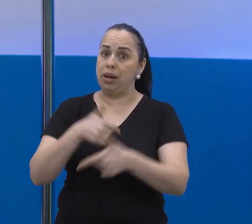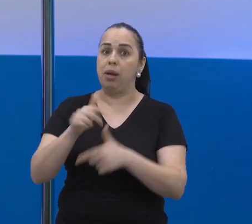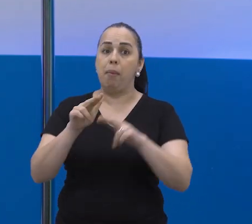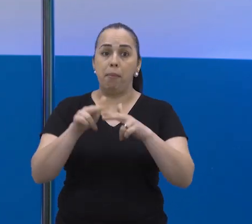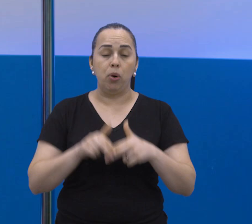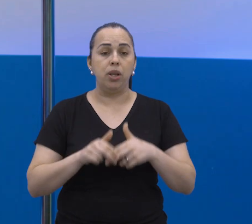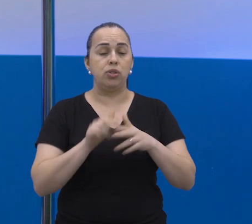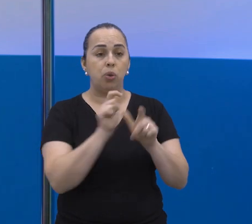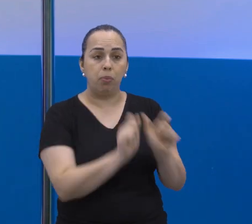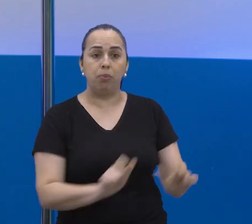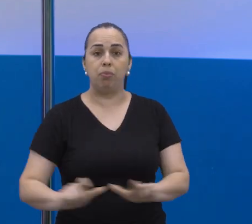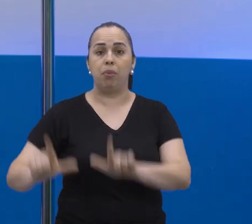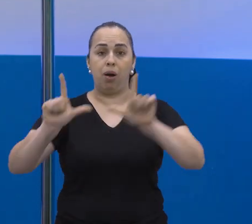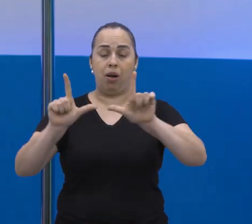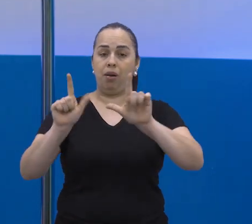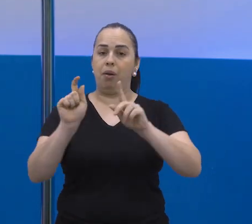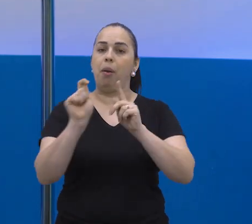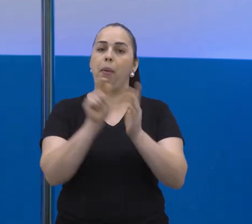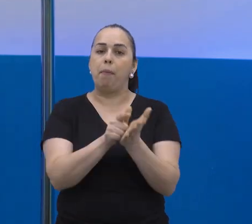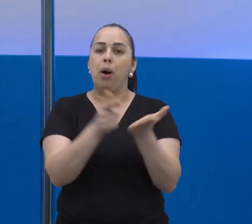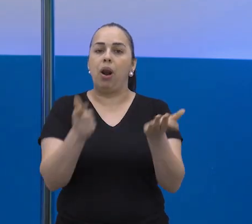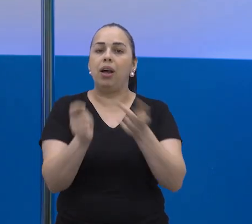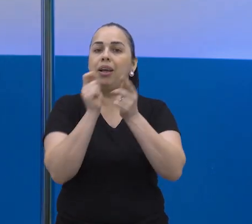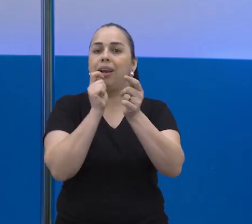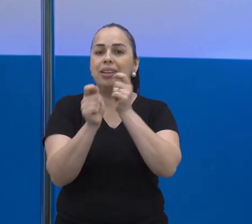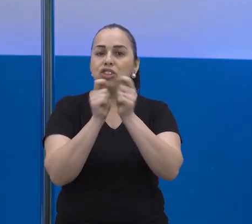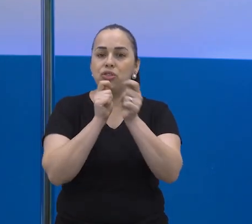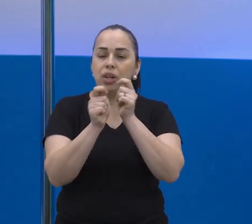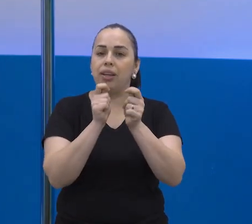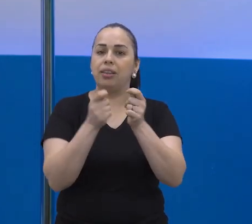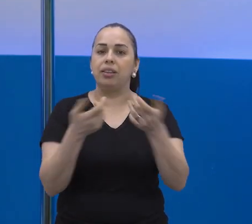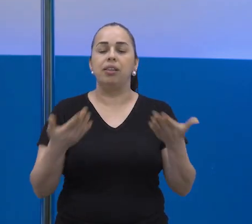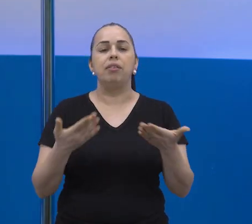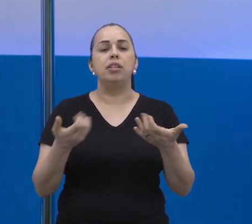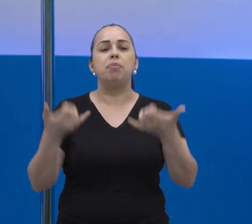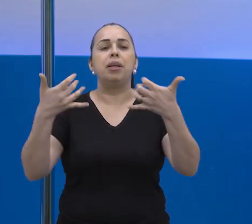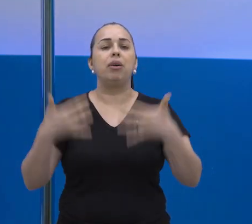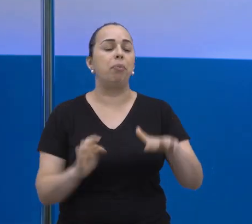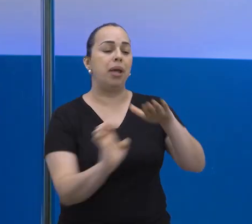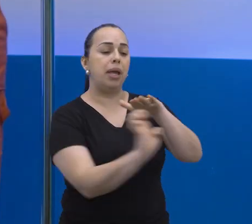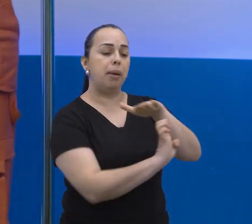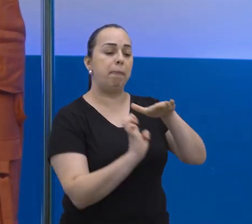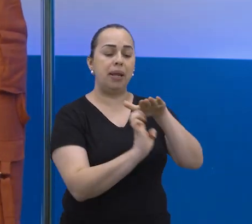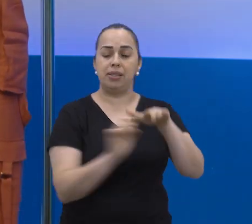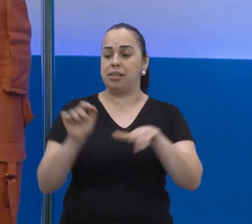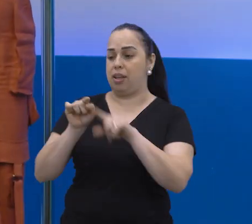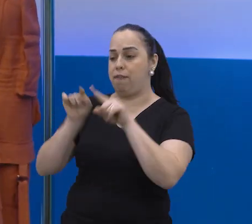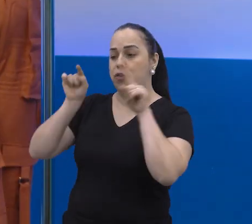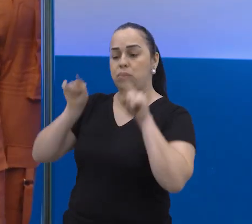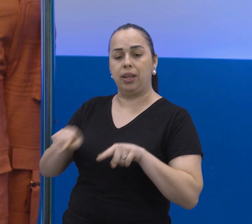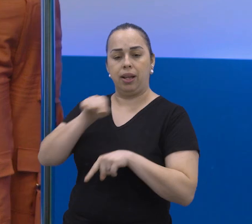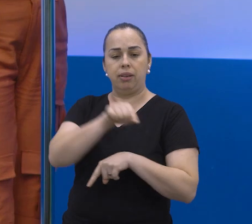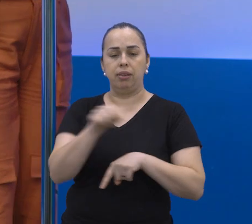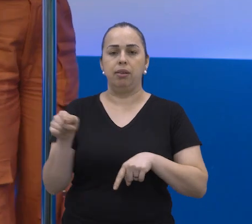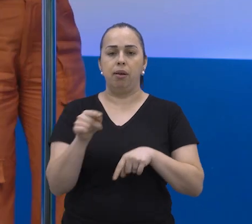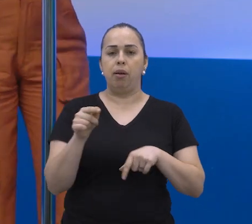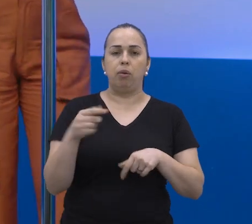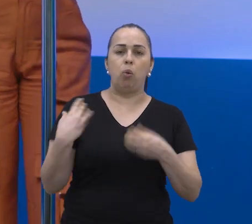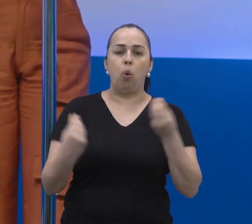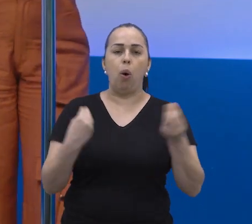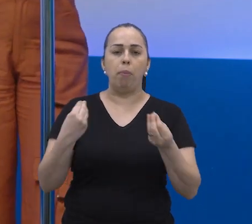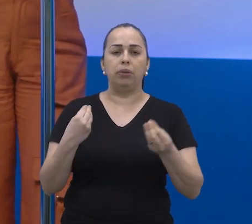mercado de trabalho. Por isso, o Boletim Entrevista de hoje fala como empresas e trabalhadores devem se